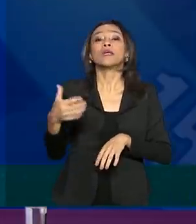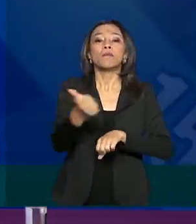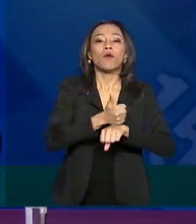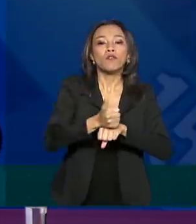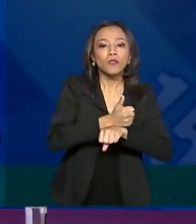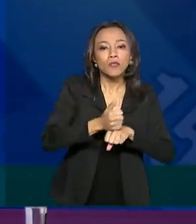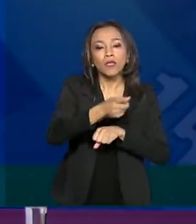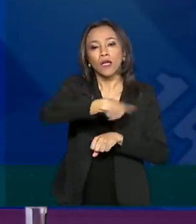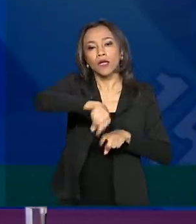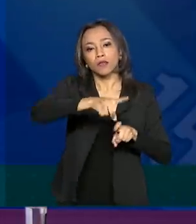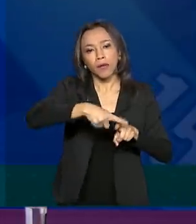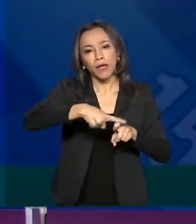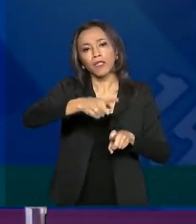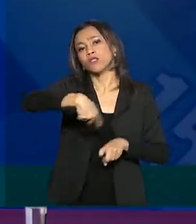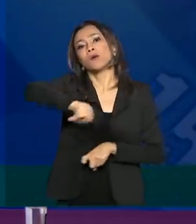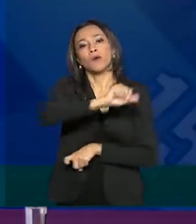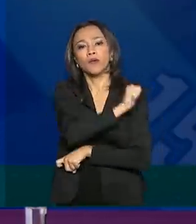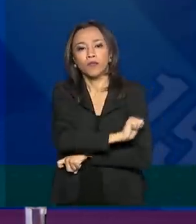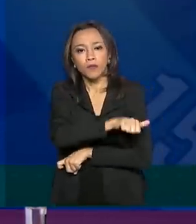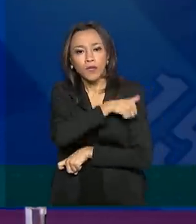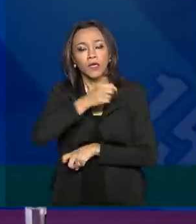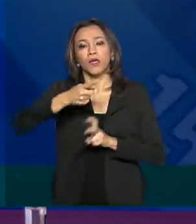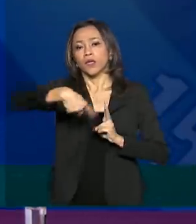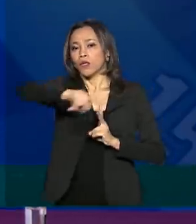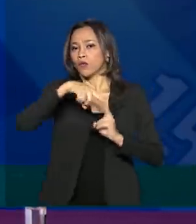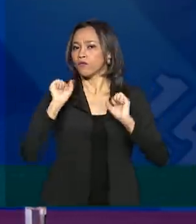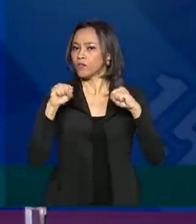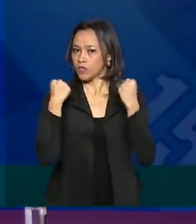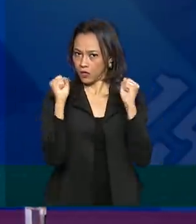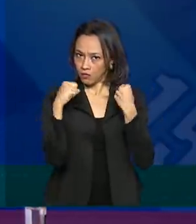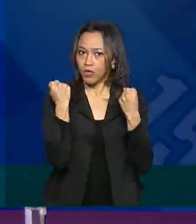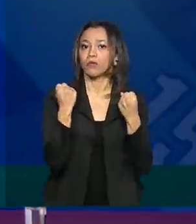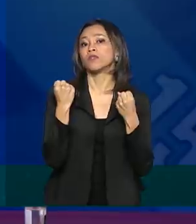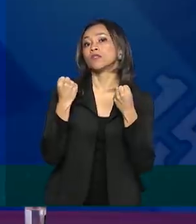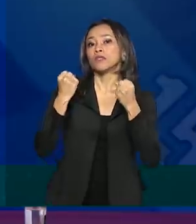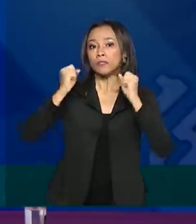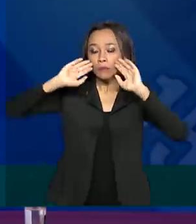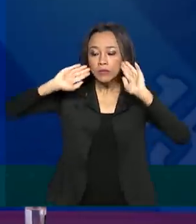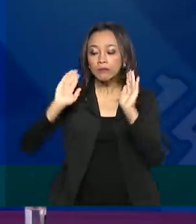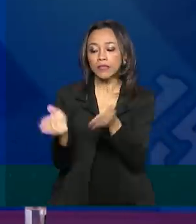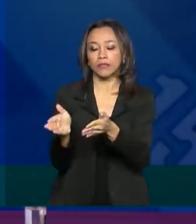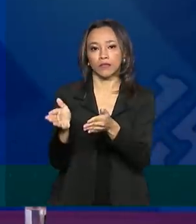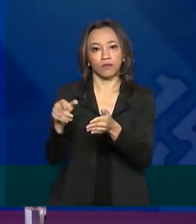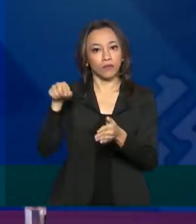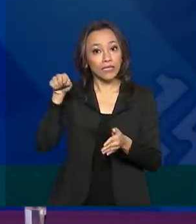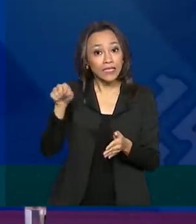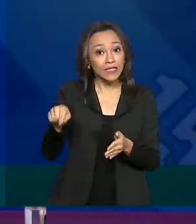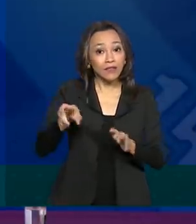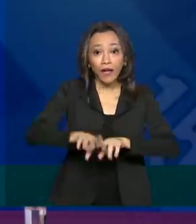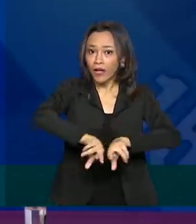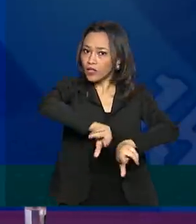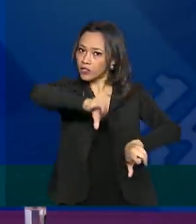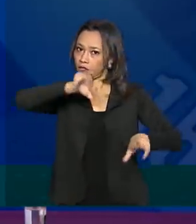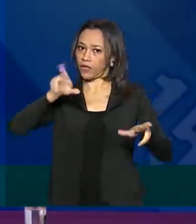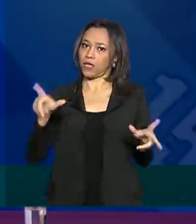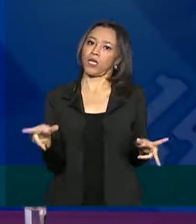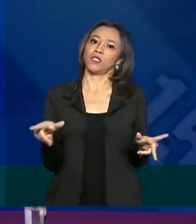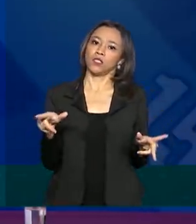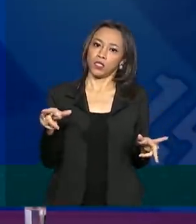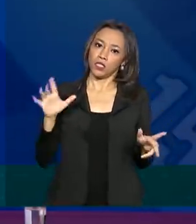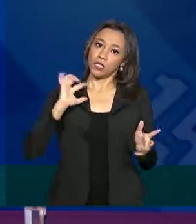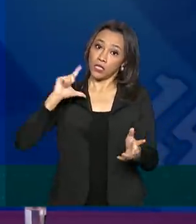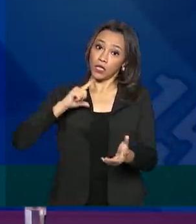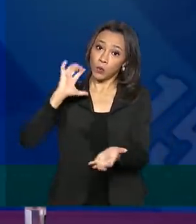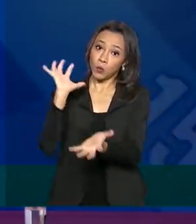enfermeiros, médicos, fisioterapeutas altamente especializados. Então são estruturas completamente diferentes, que tem um corpo